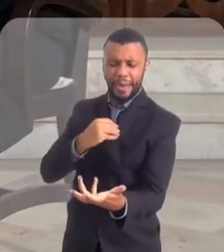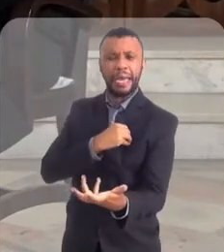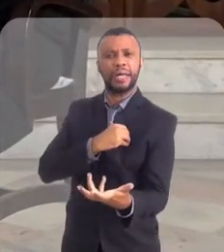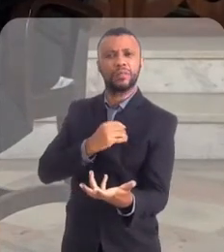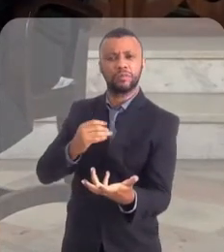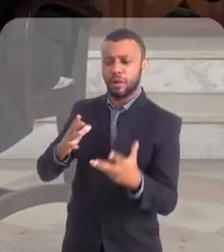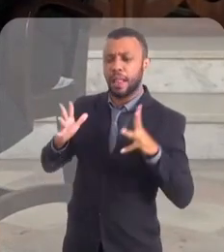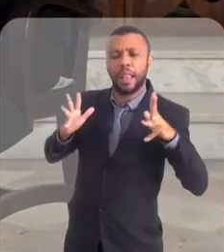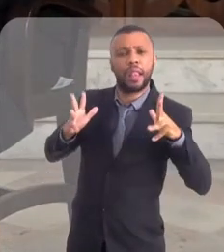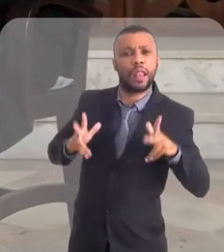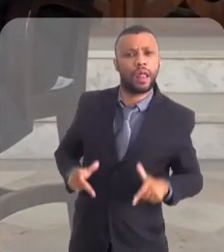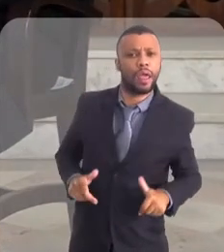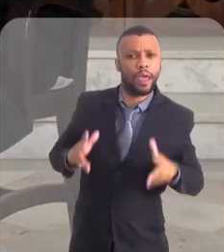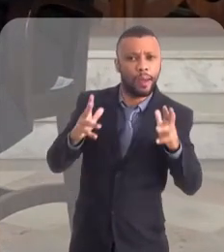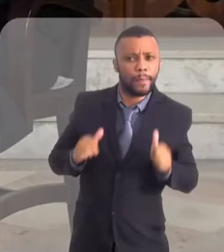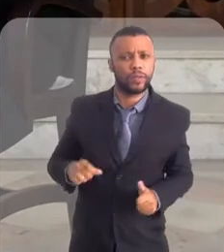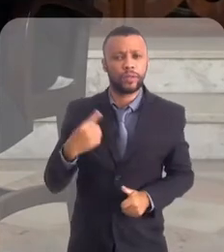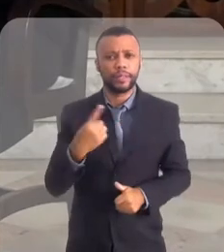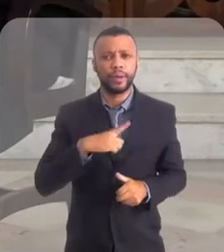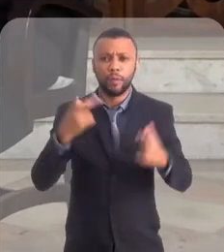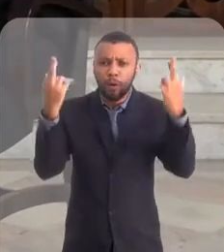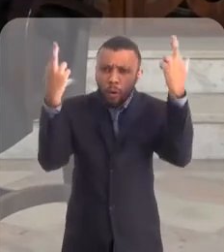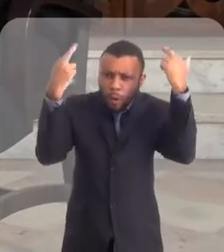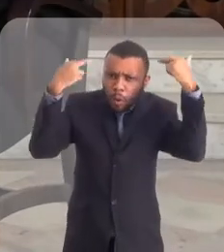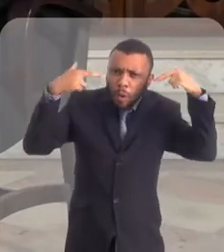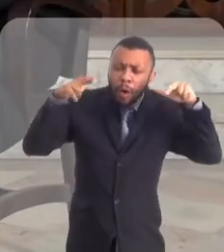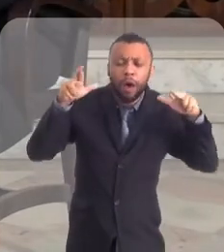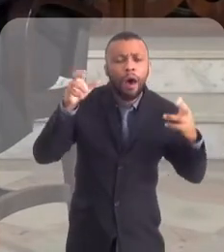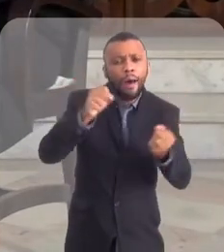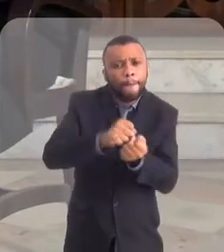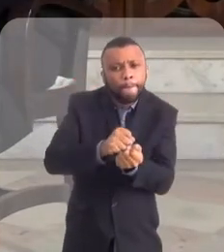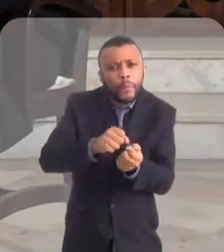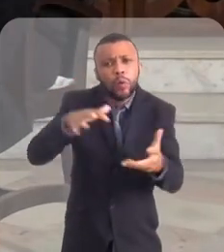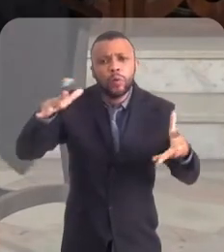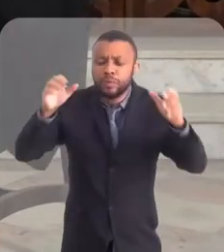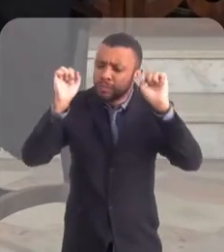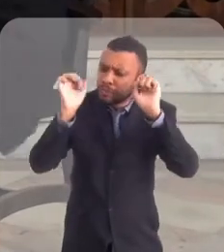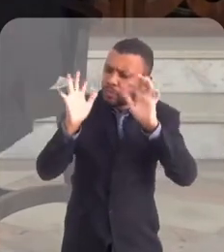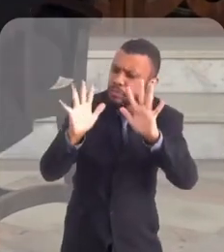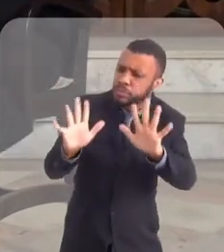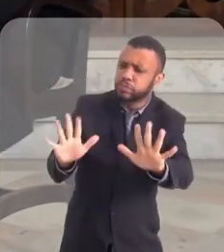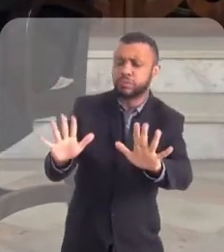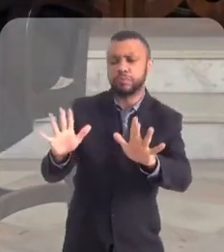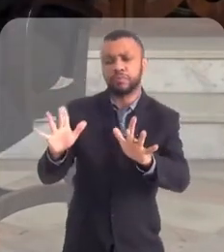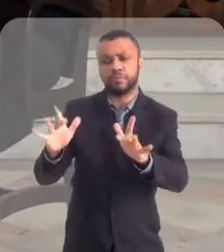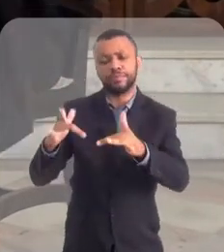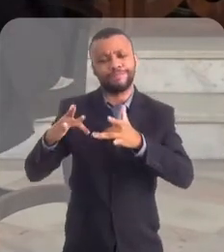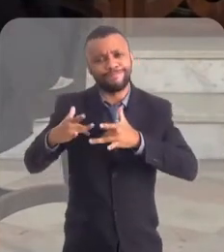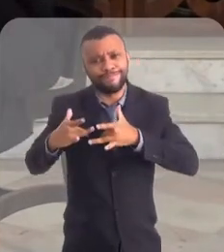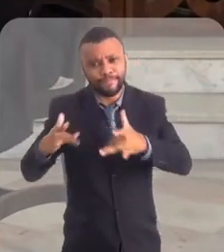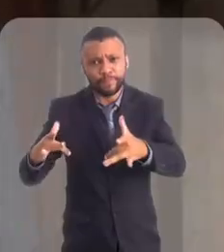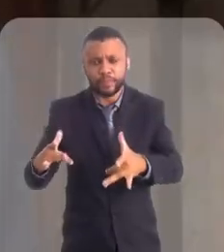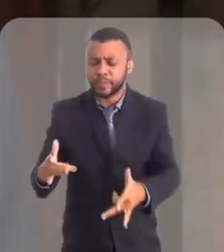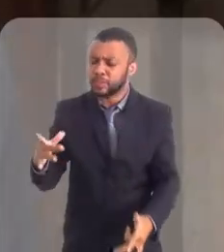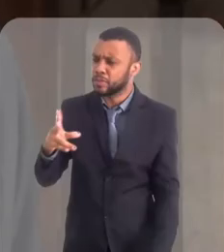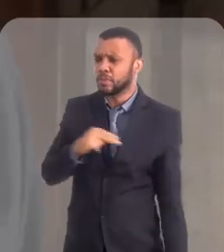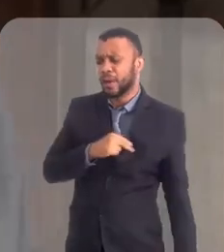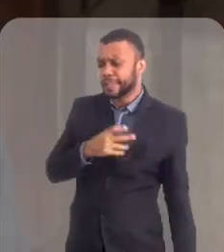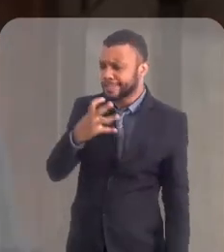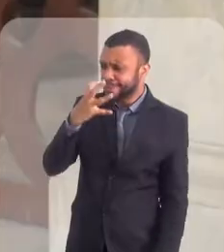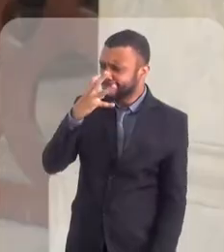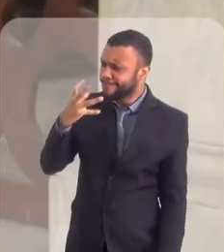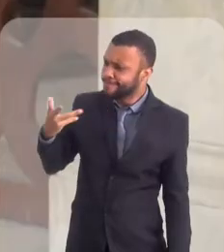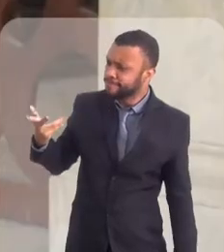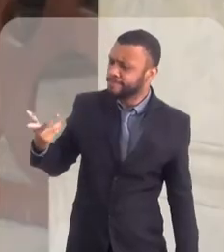ali o Cristo crucificado, temos o cordeiro glorioso, com os raios espalhando a sua misericórdia sobre toda a criação. Que eu